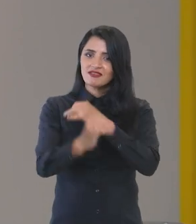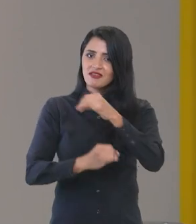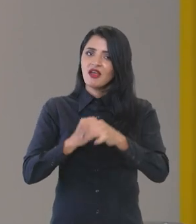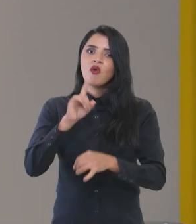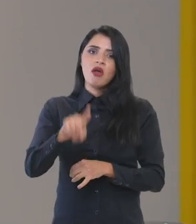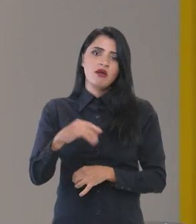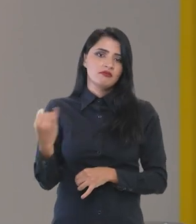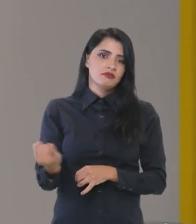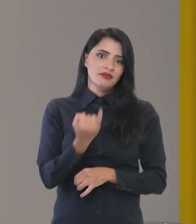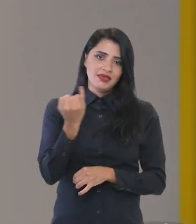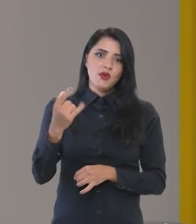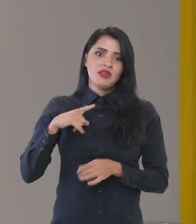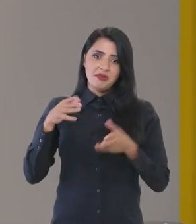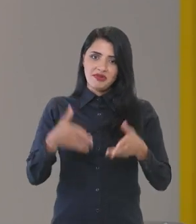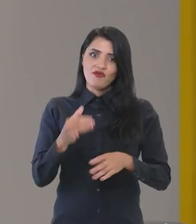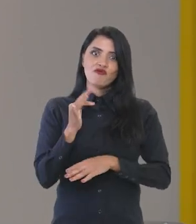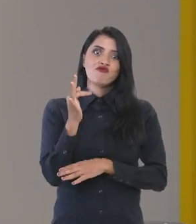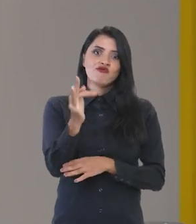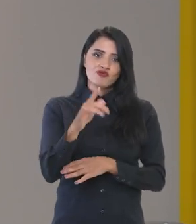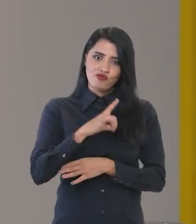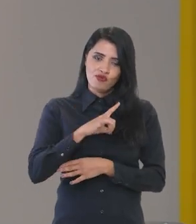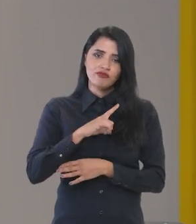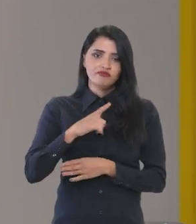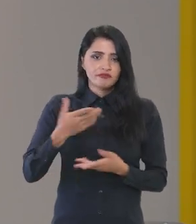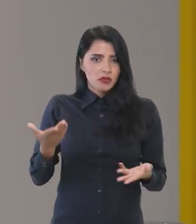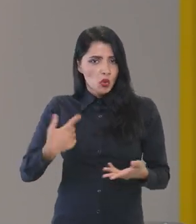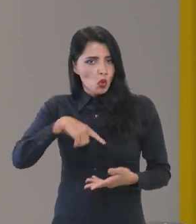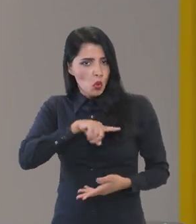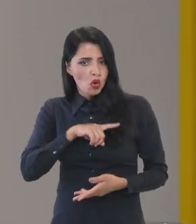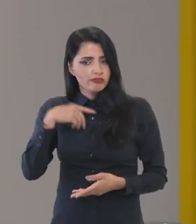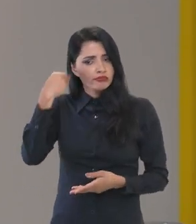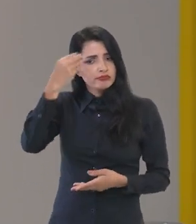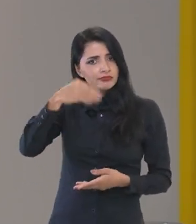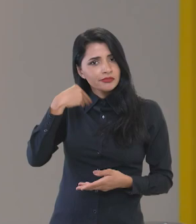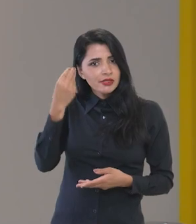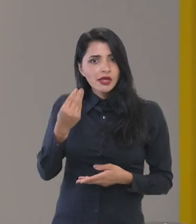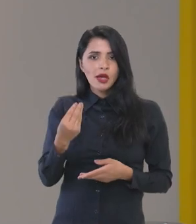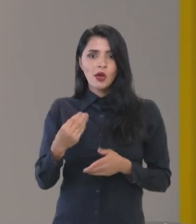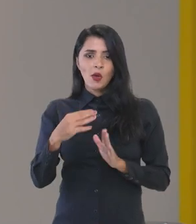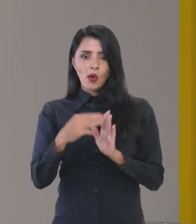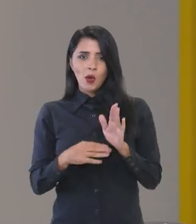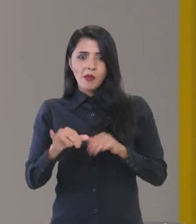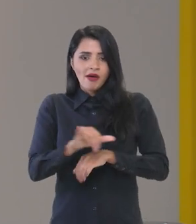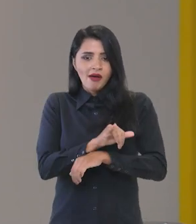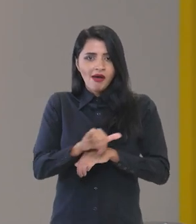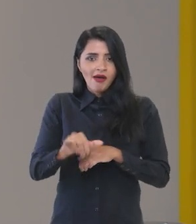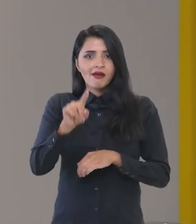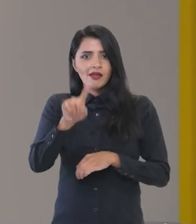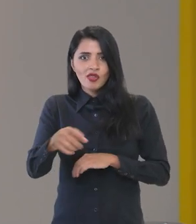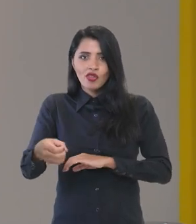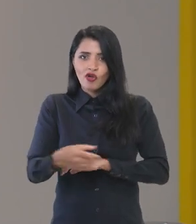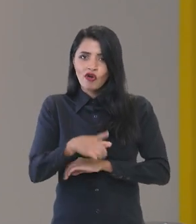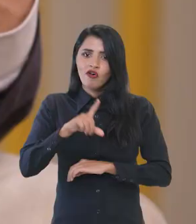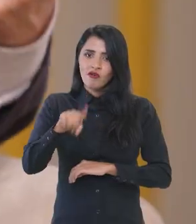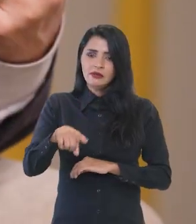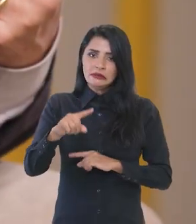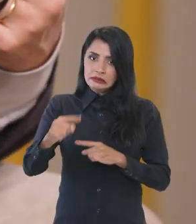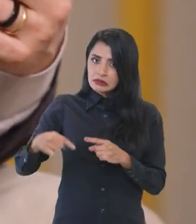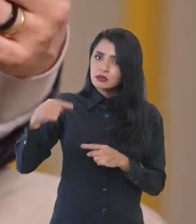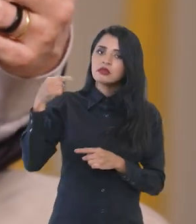do futuro. Então, nós estamos também experimentando uma metodologia que será,